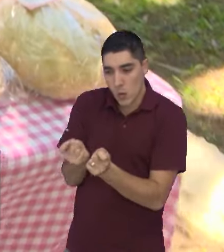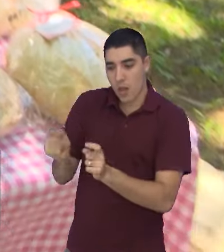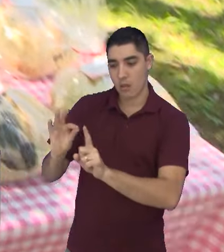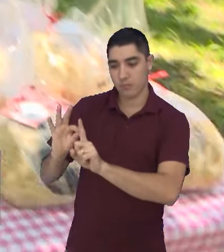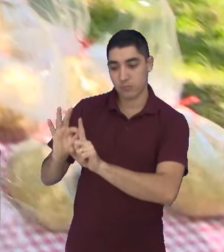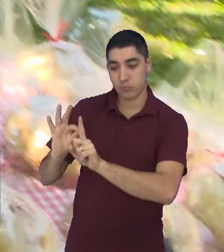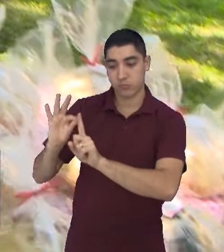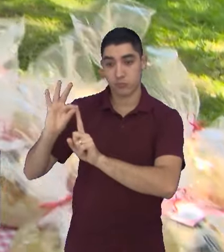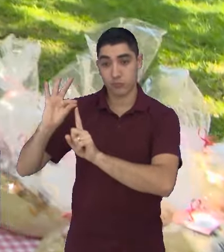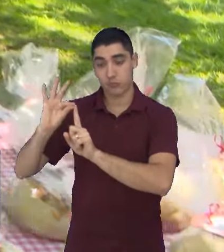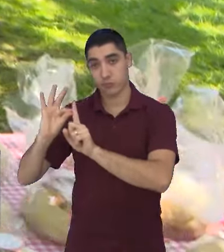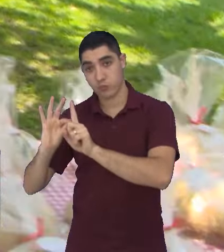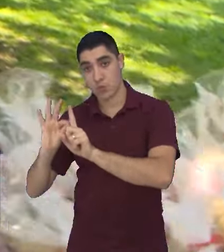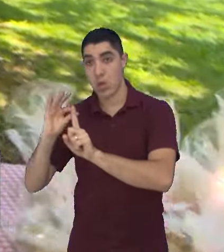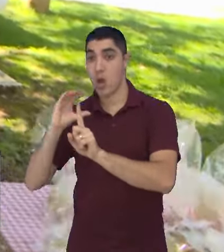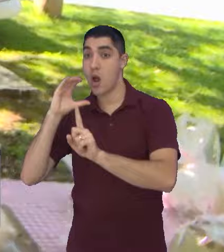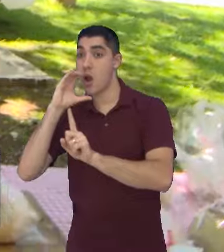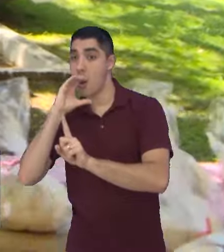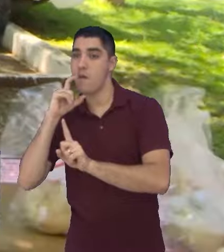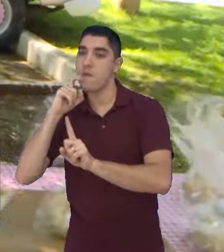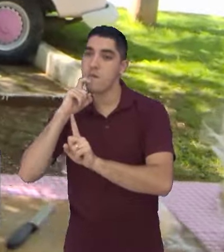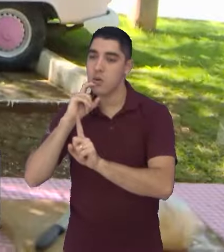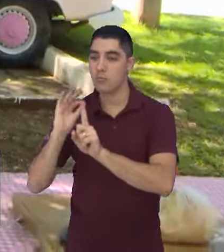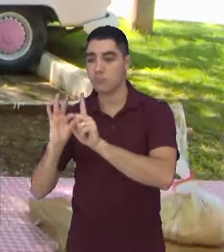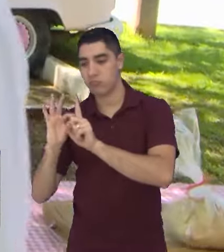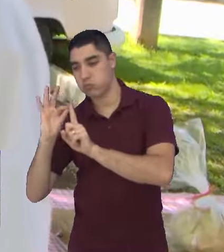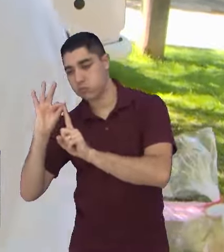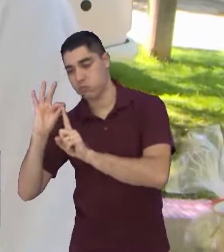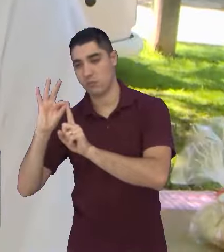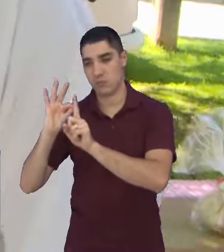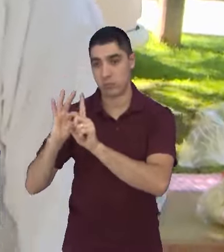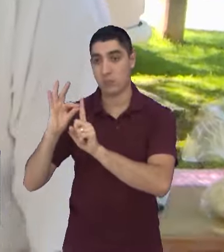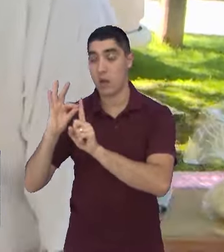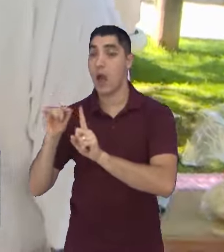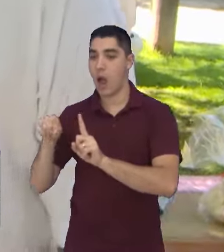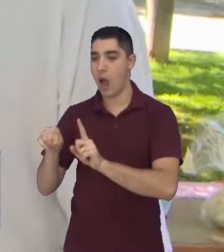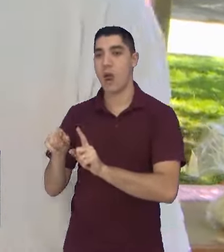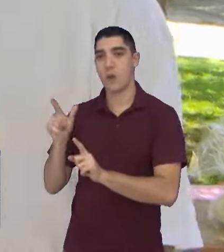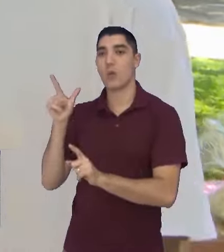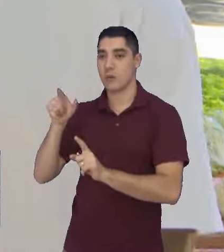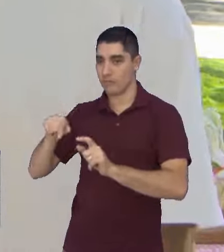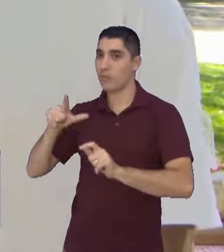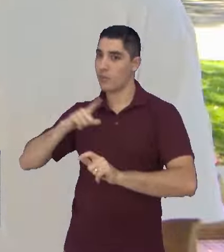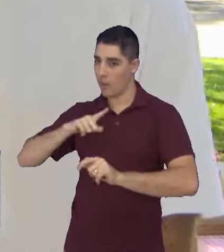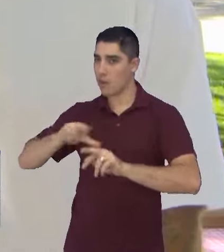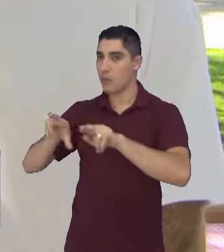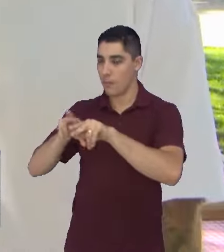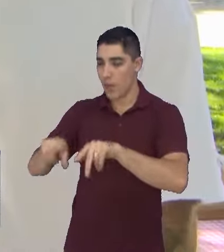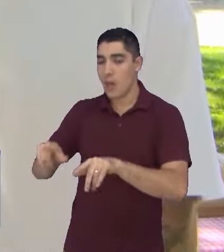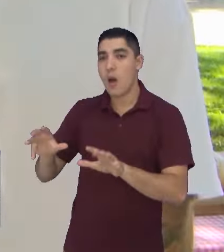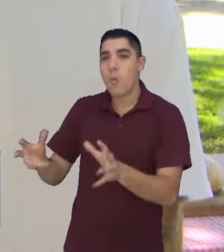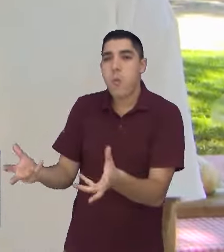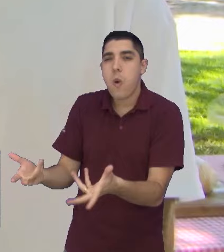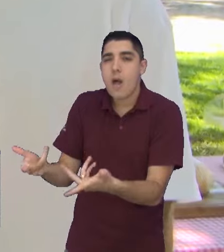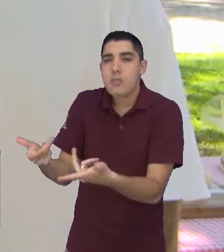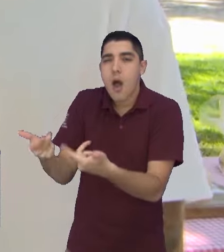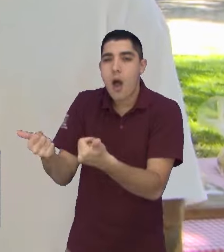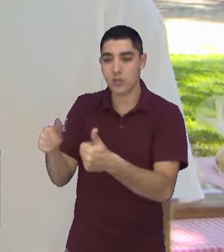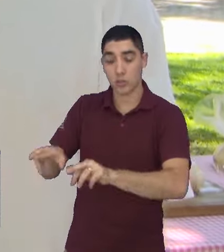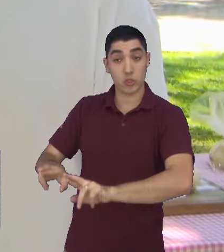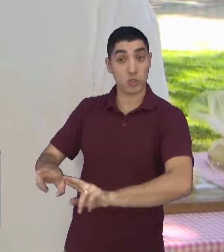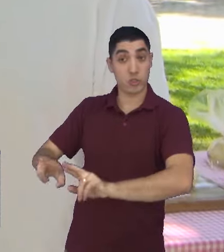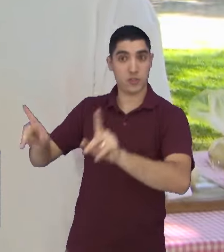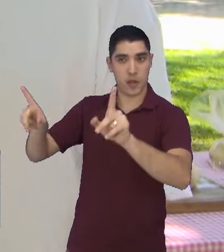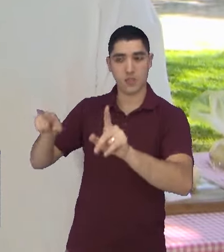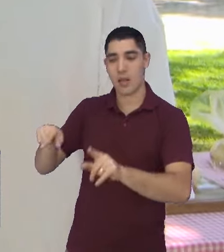para o pão, isso faz a diferença no produto final, a qualidade também da farinha, de todos os